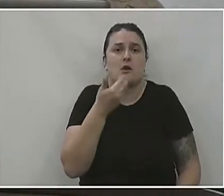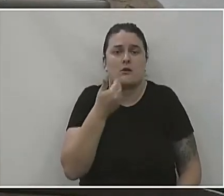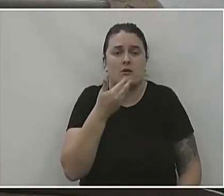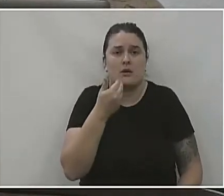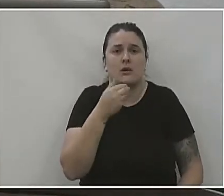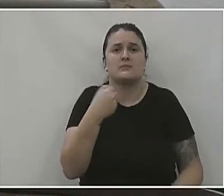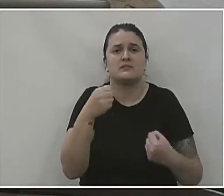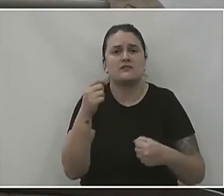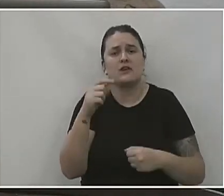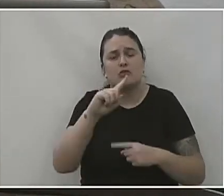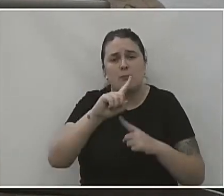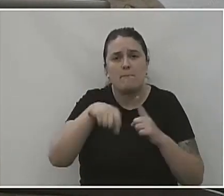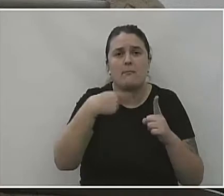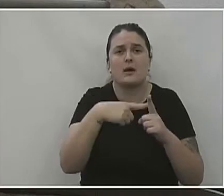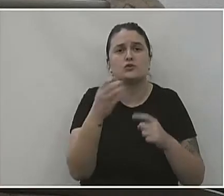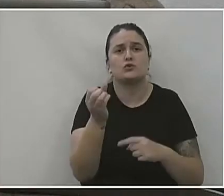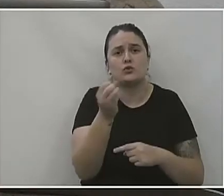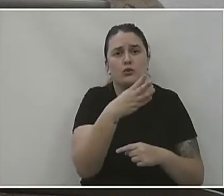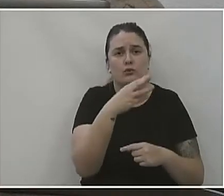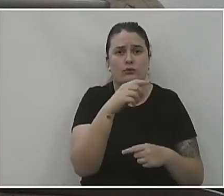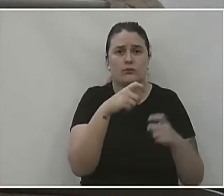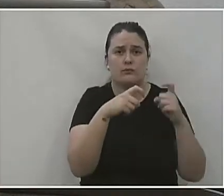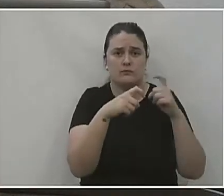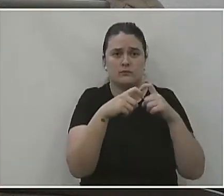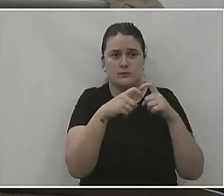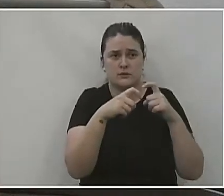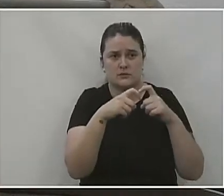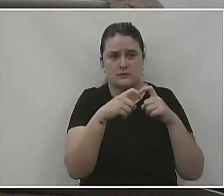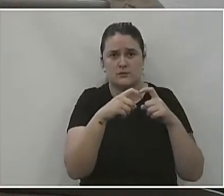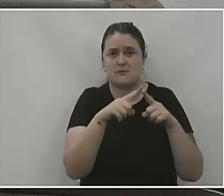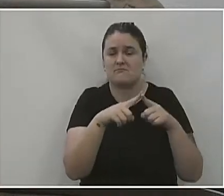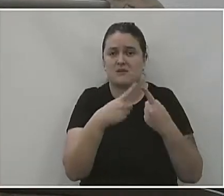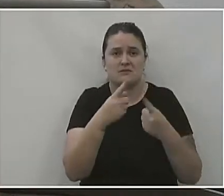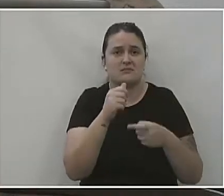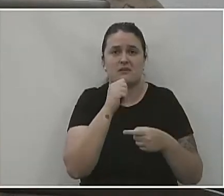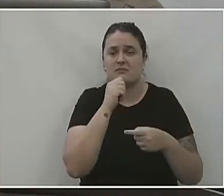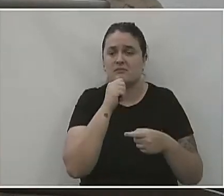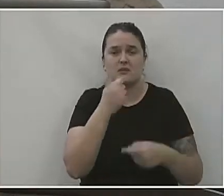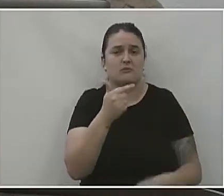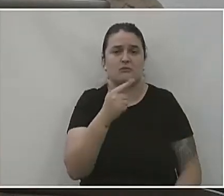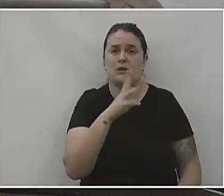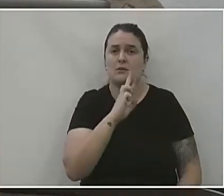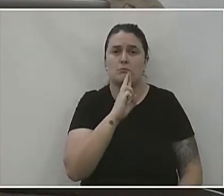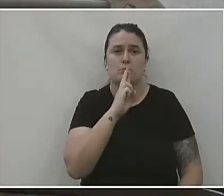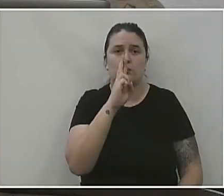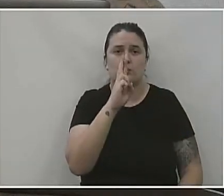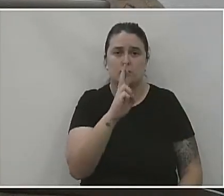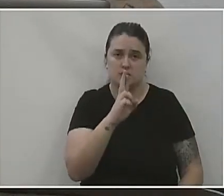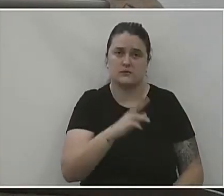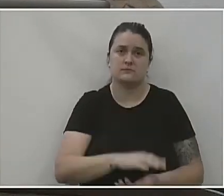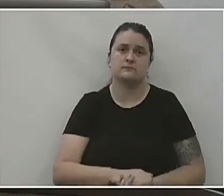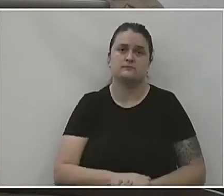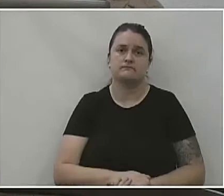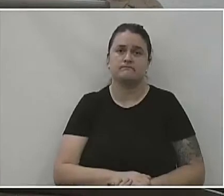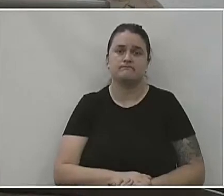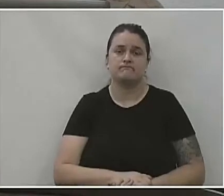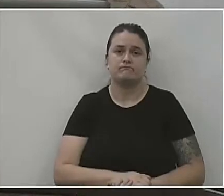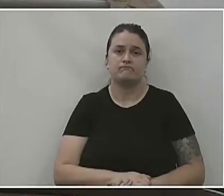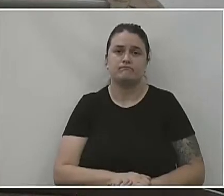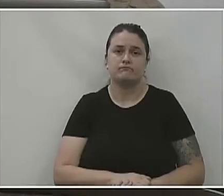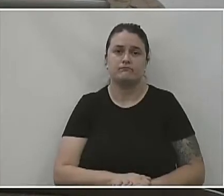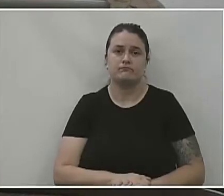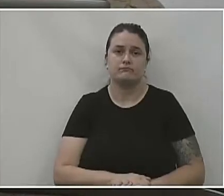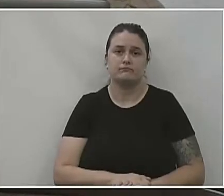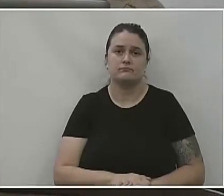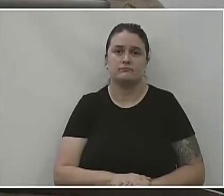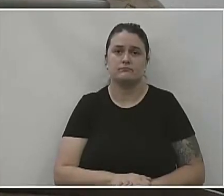médicos para cá, para montar novas equipes, mas a gente não teve nenhuma resposta por causa dessa situação em que o mercado está